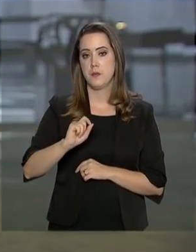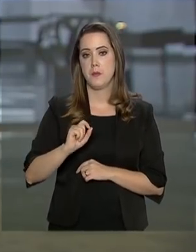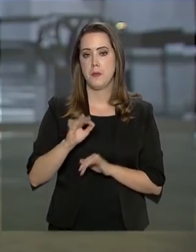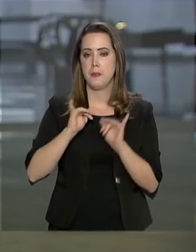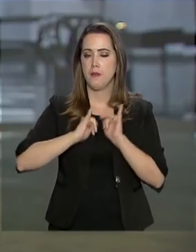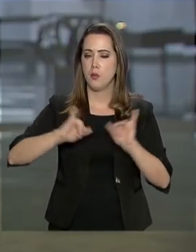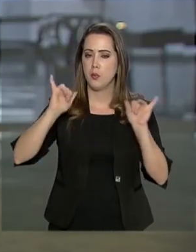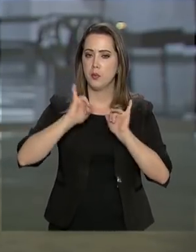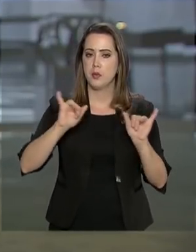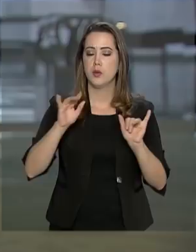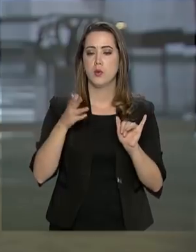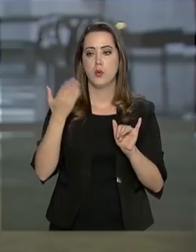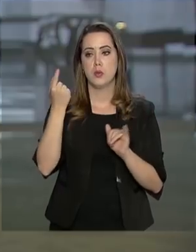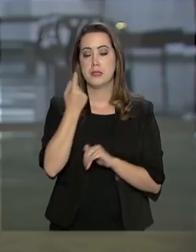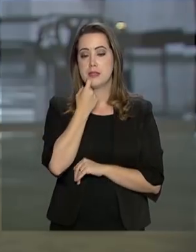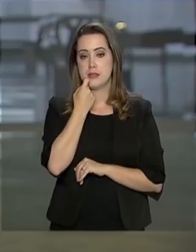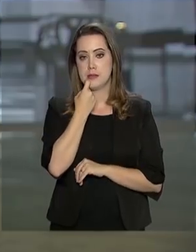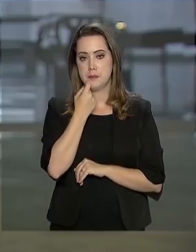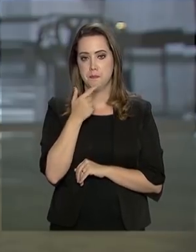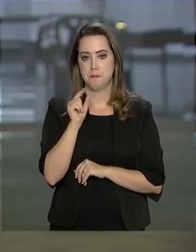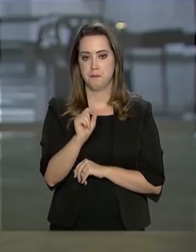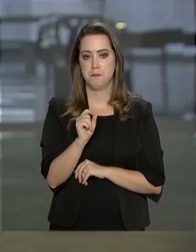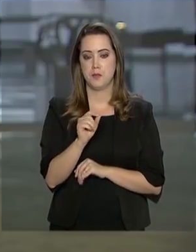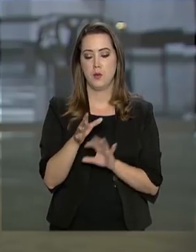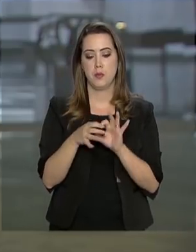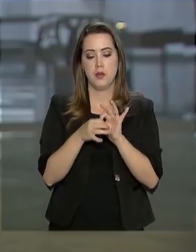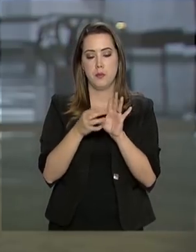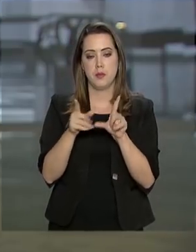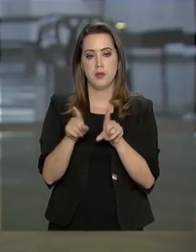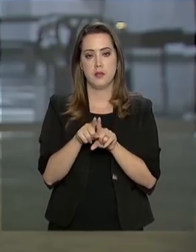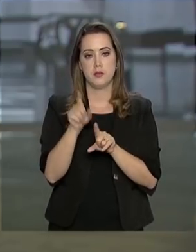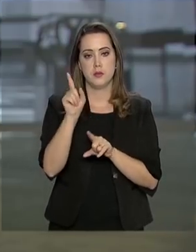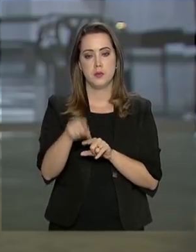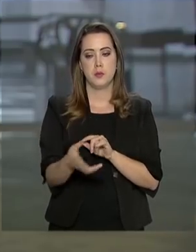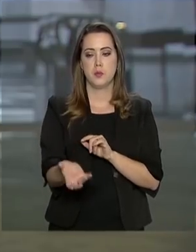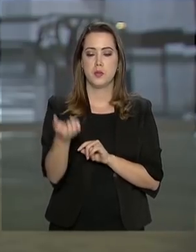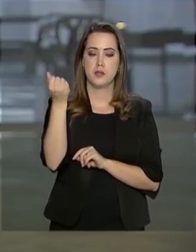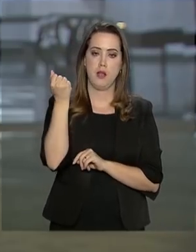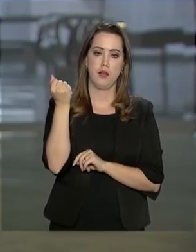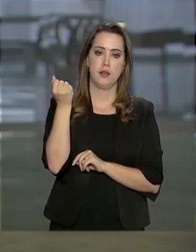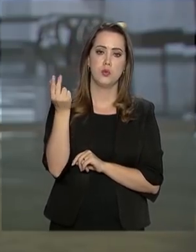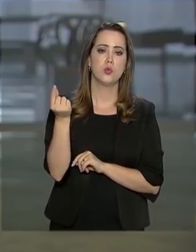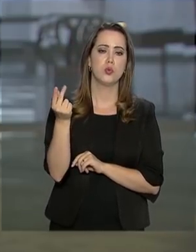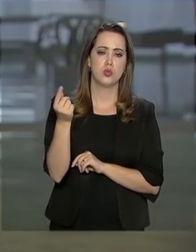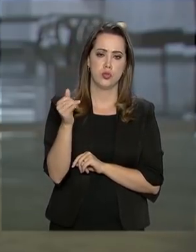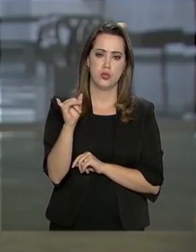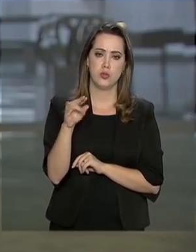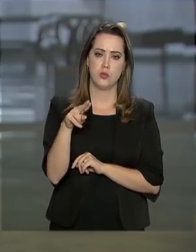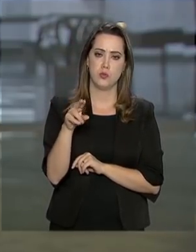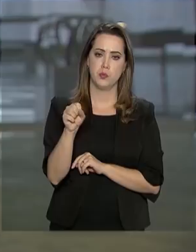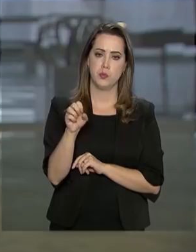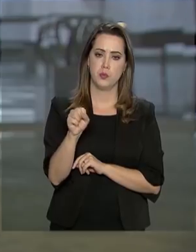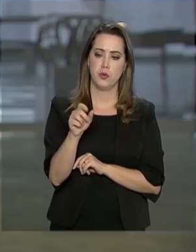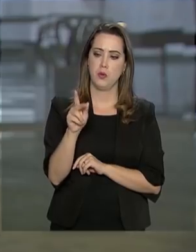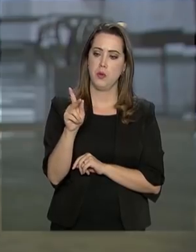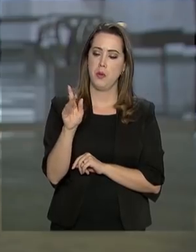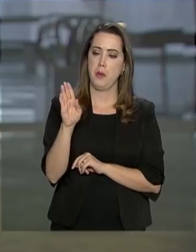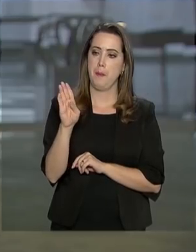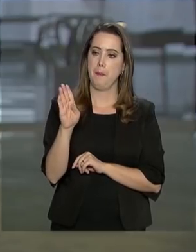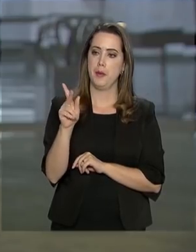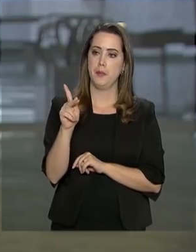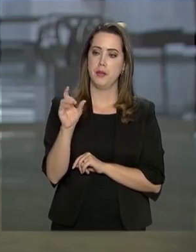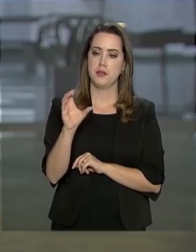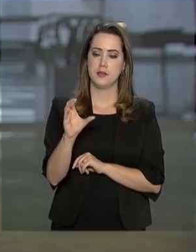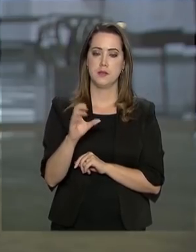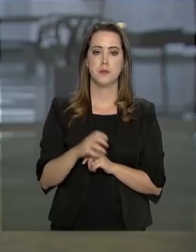publicou na sexta-feira passada uma autorização para essa antecipação do pagamento do BPC, o